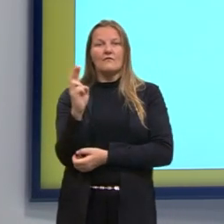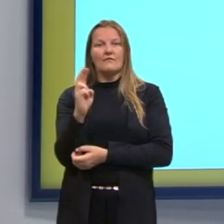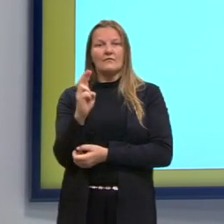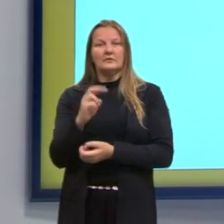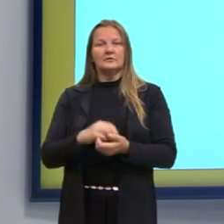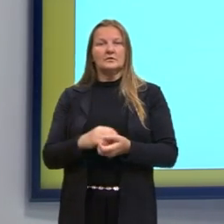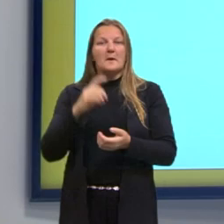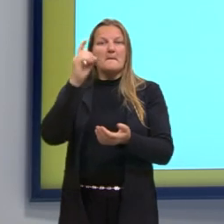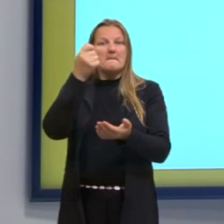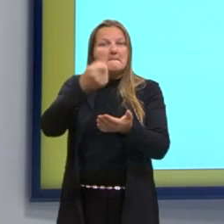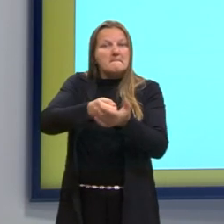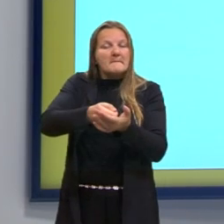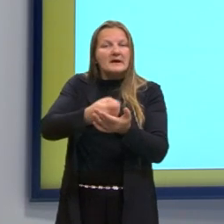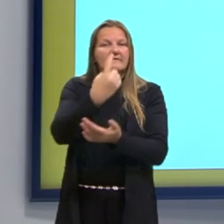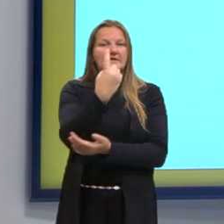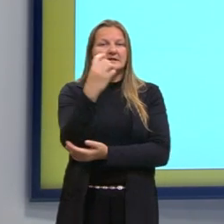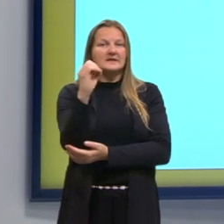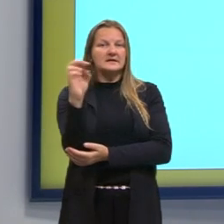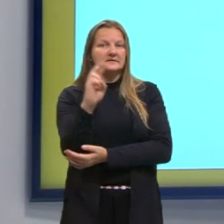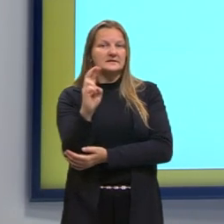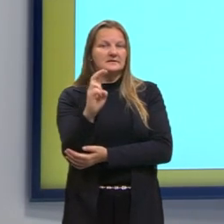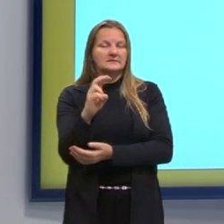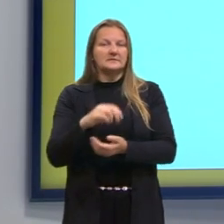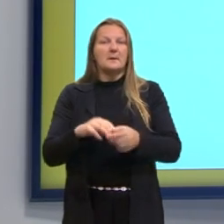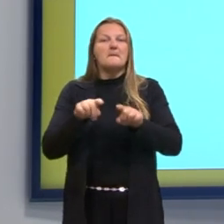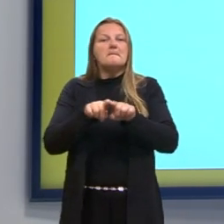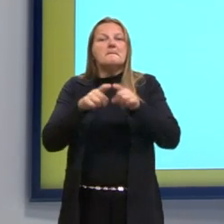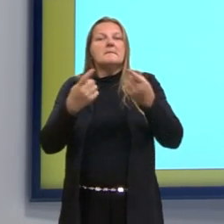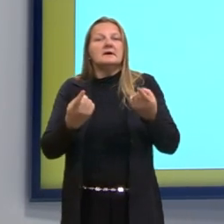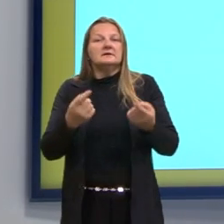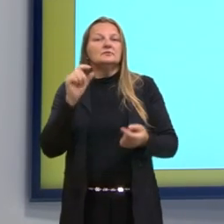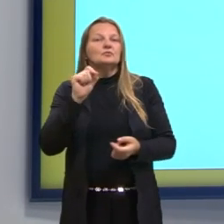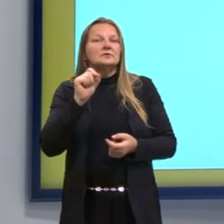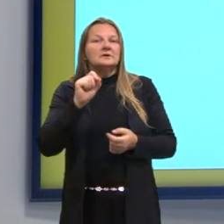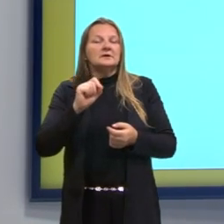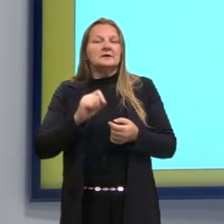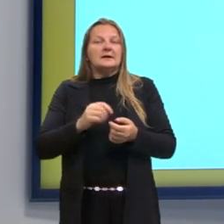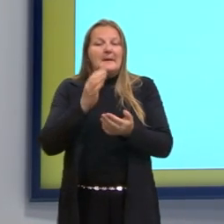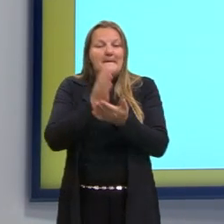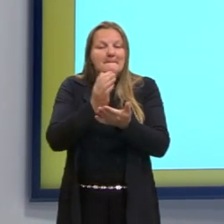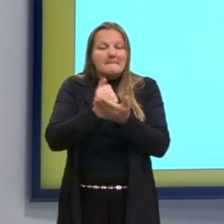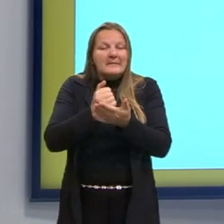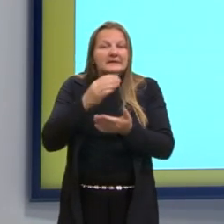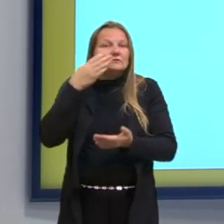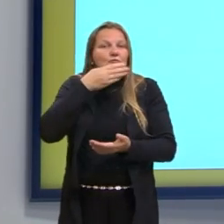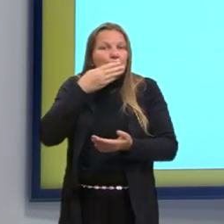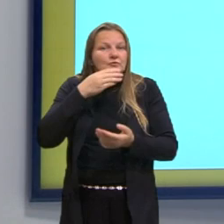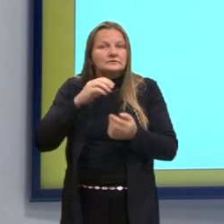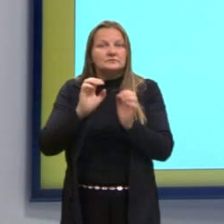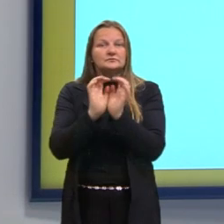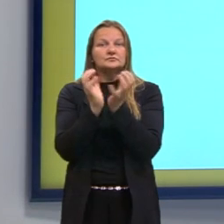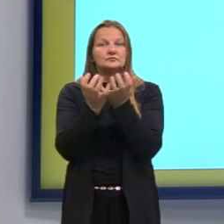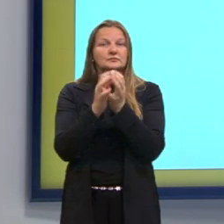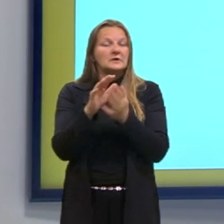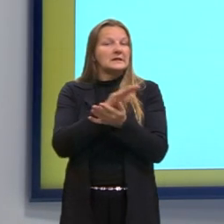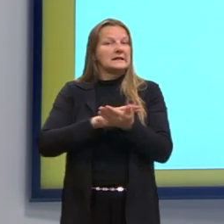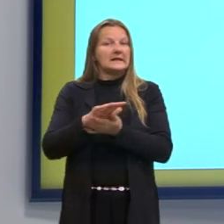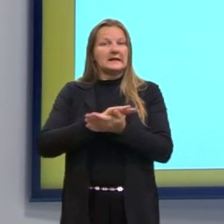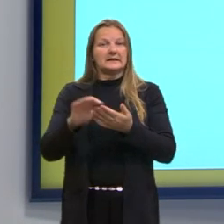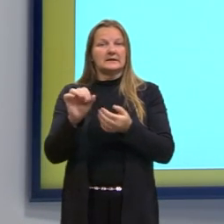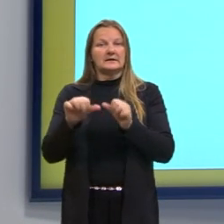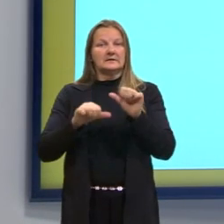o custo de 10 reais. Mas, como vai aumentar a batata doce? Hortaliça não muda?